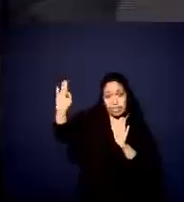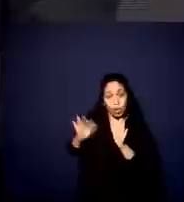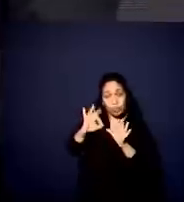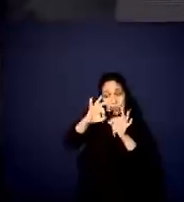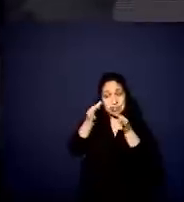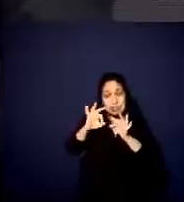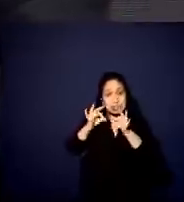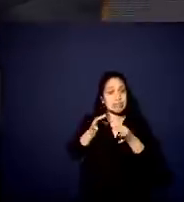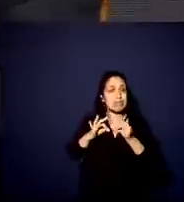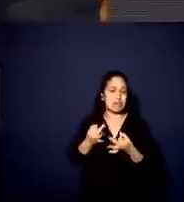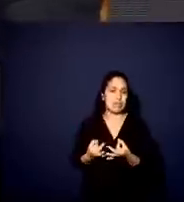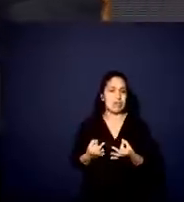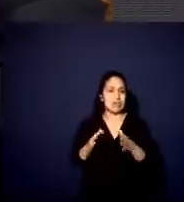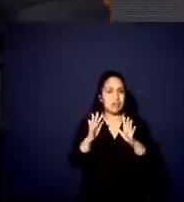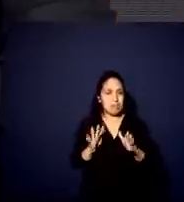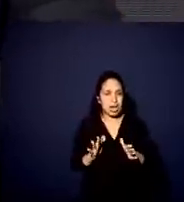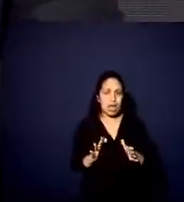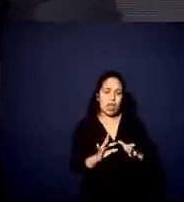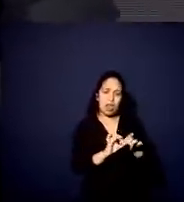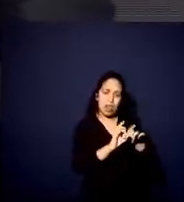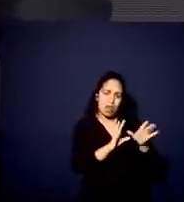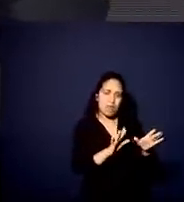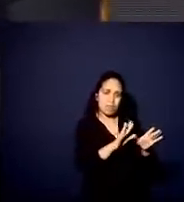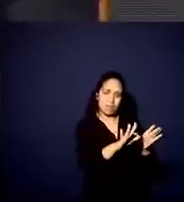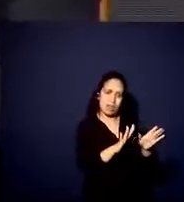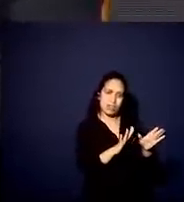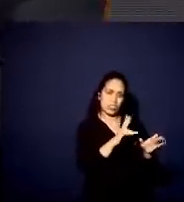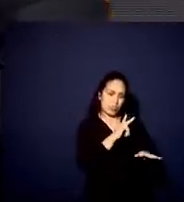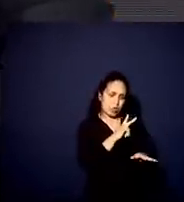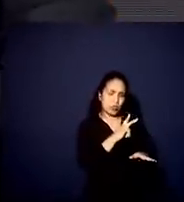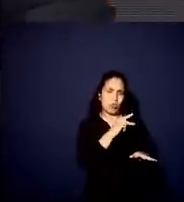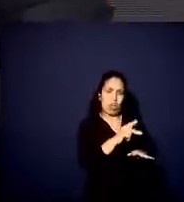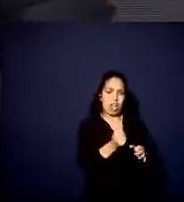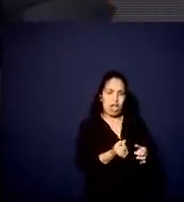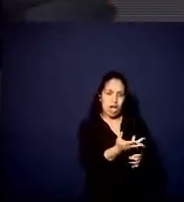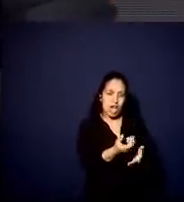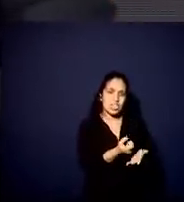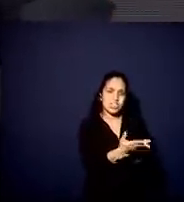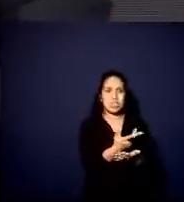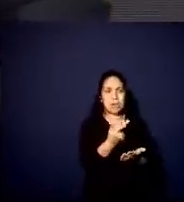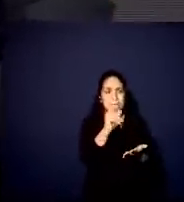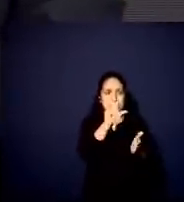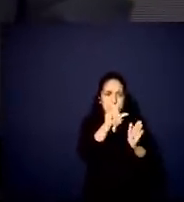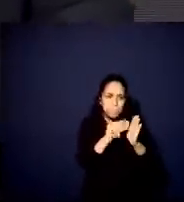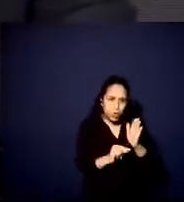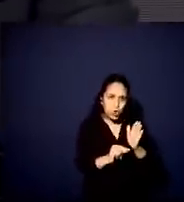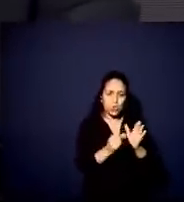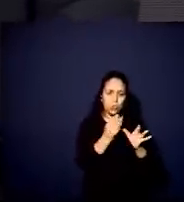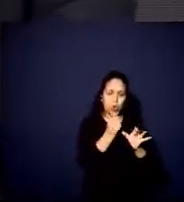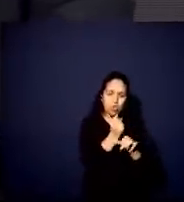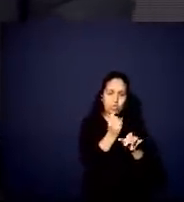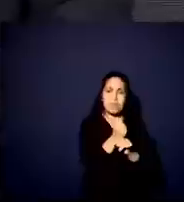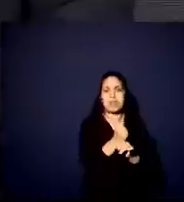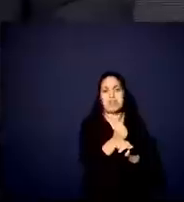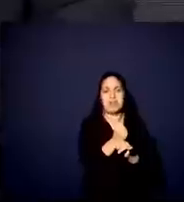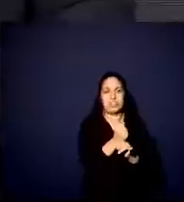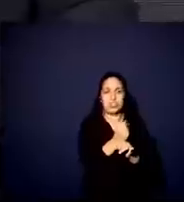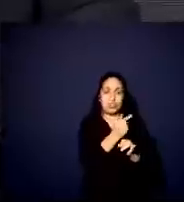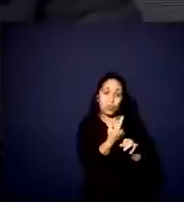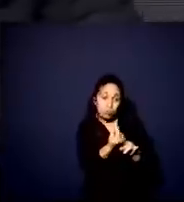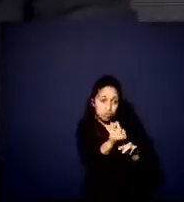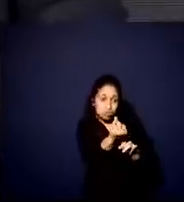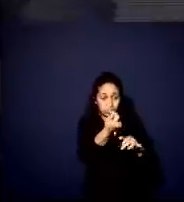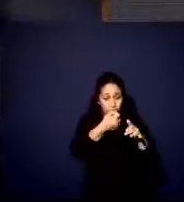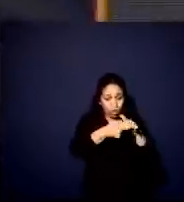aonde dê mais dinâmica para setor privado, gastar menos com a parte de contabilidade, conseguir gastar esse dinheiro,